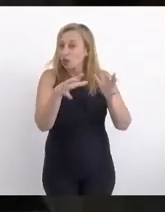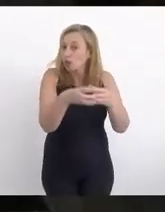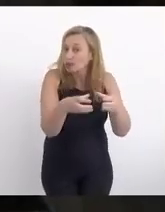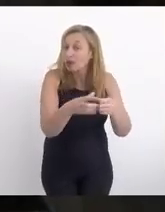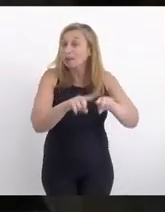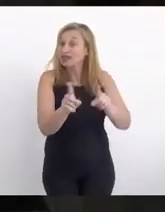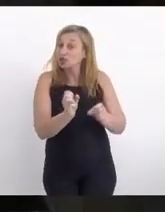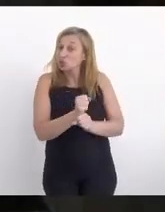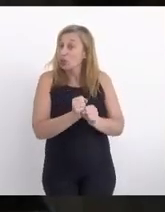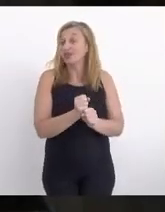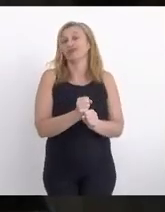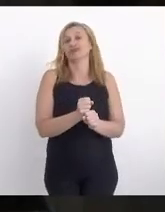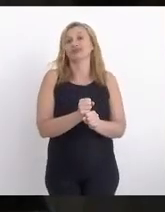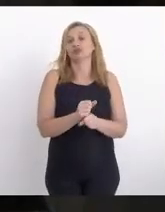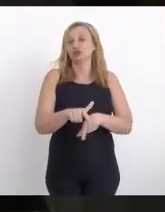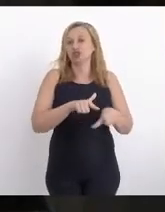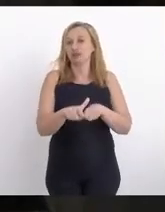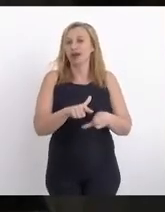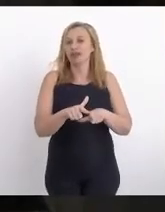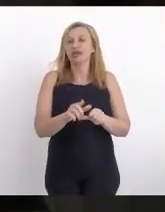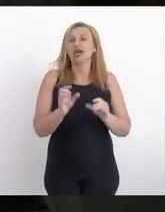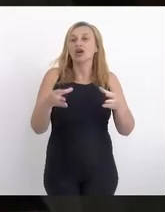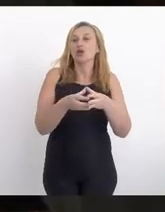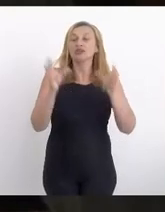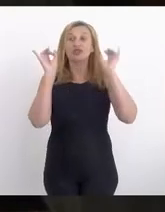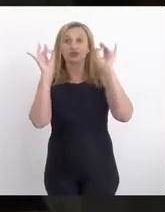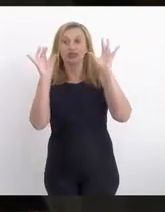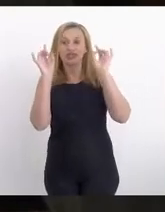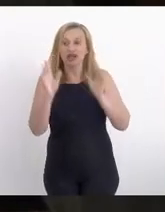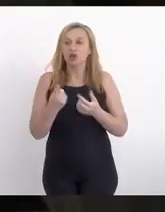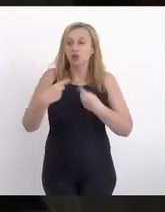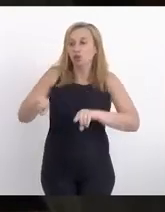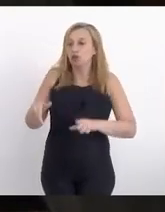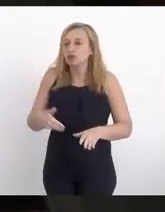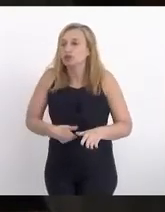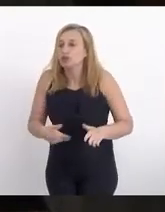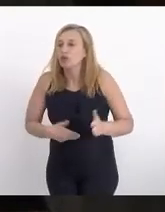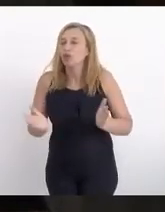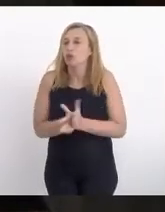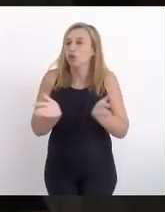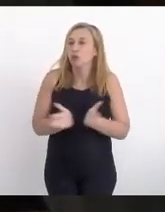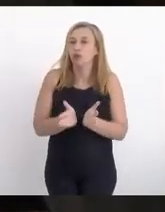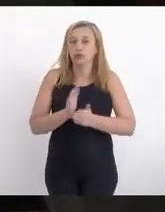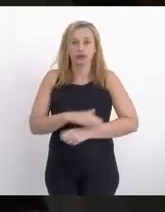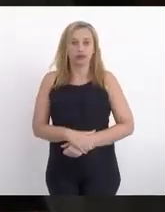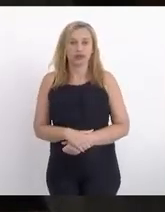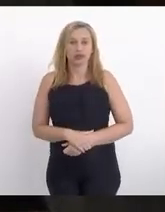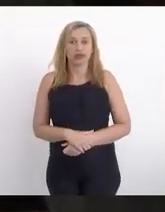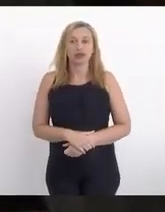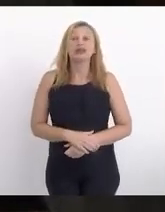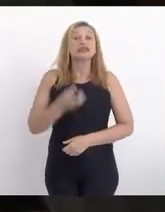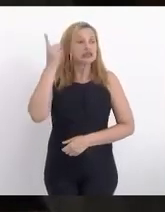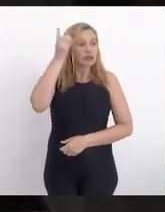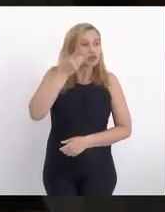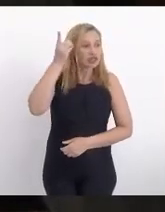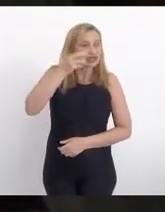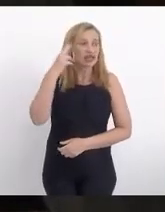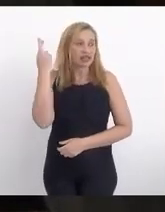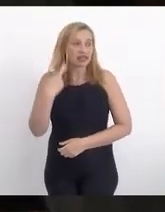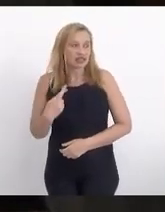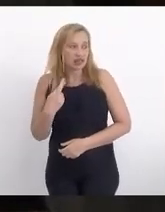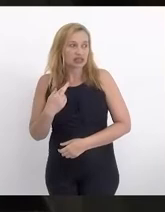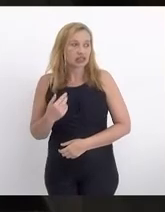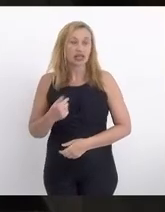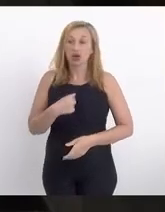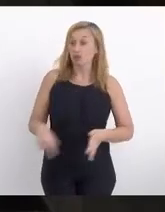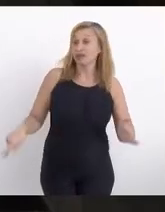mas de encerramento do ano, da Comissão Especial de Enfrentamento à Miséria e à Extrema Pobreza, presidida pela deputada Renata Souza, da